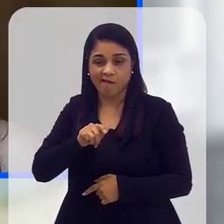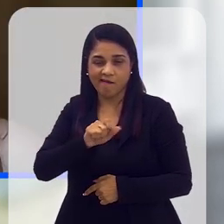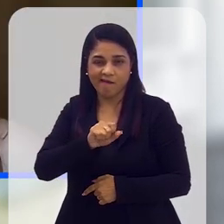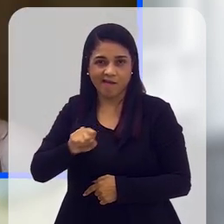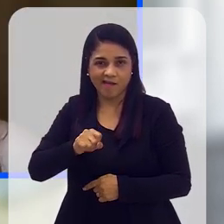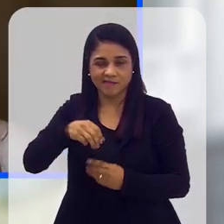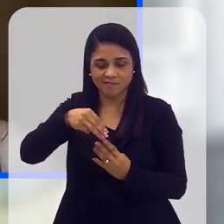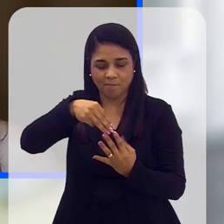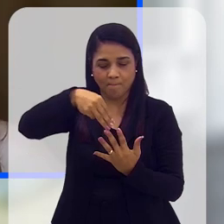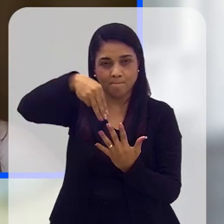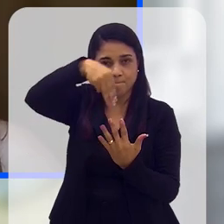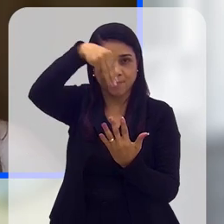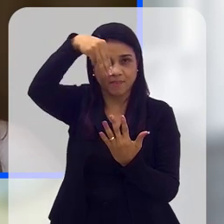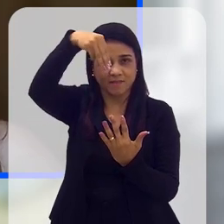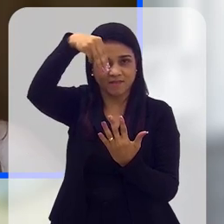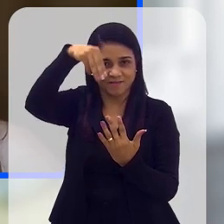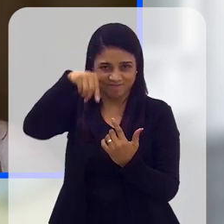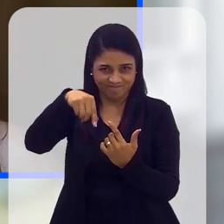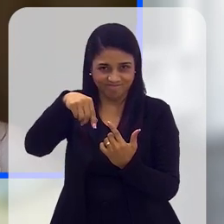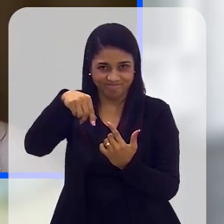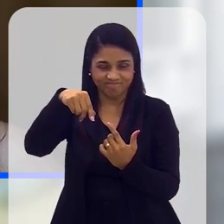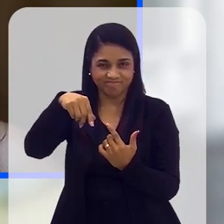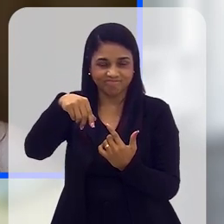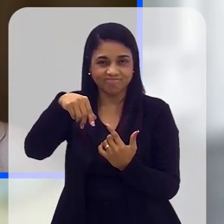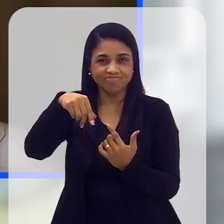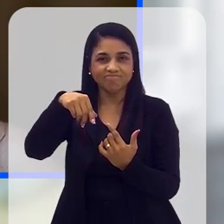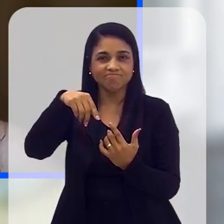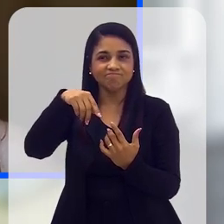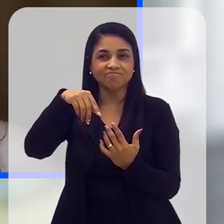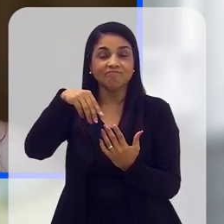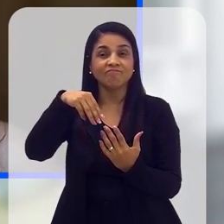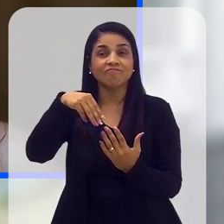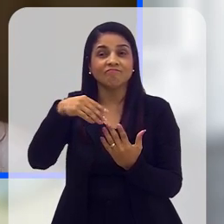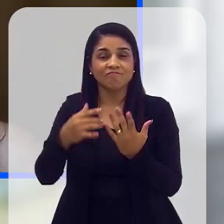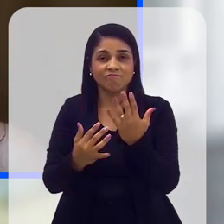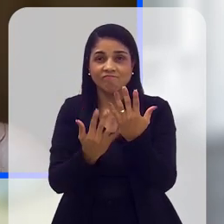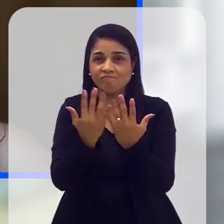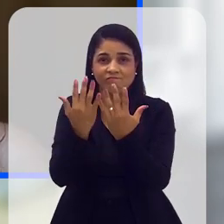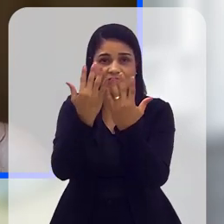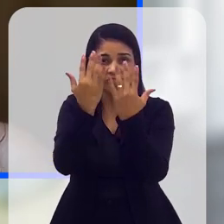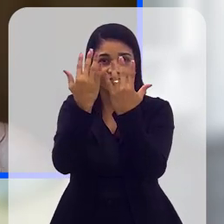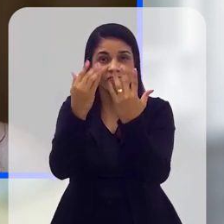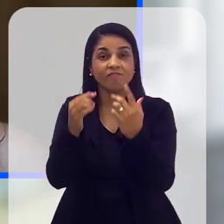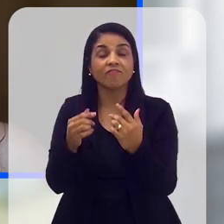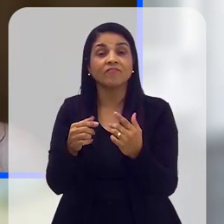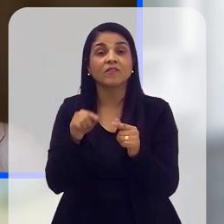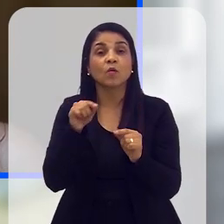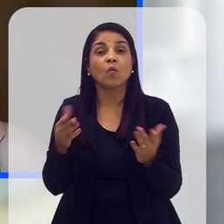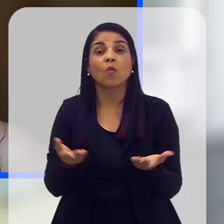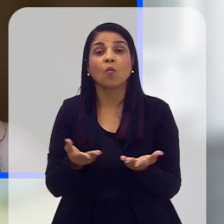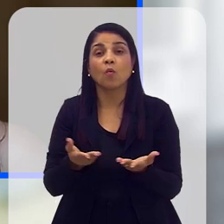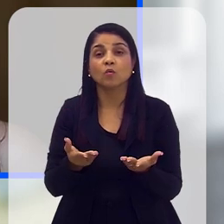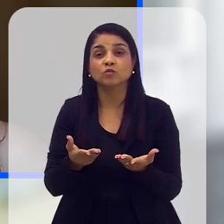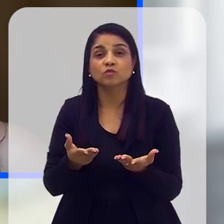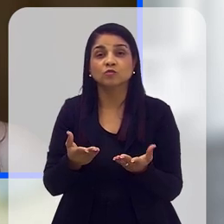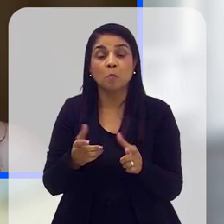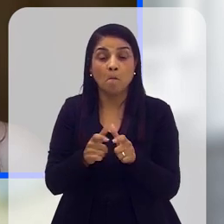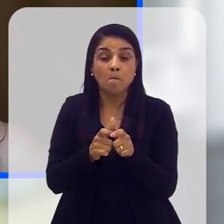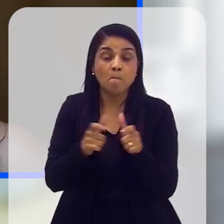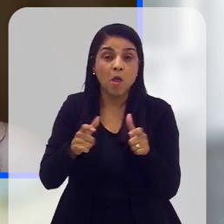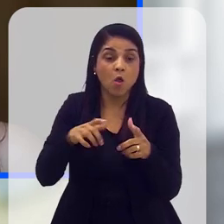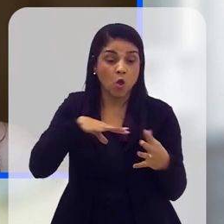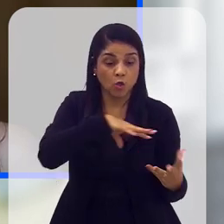emite metano no seu rume. E isso faz com que nós tenhamos hoje o